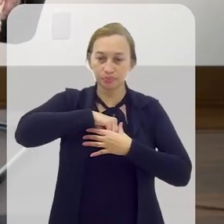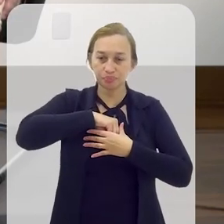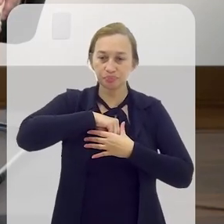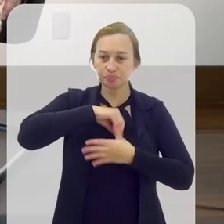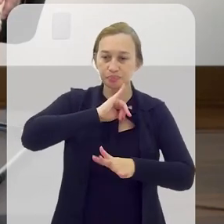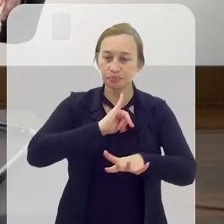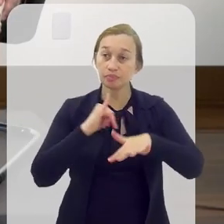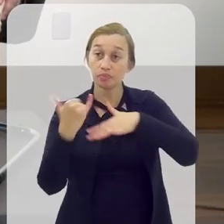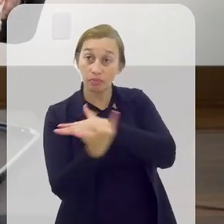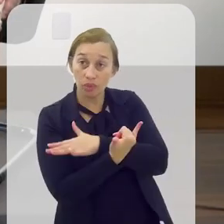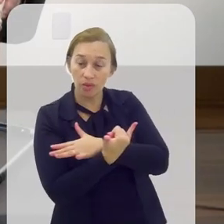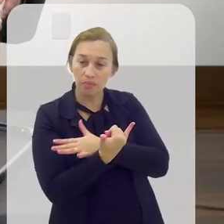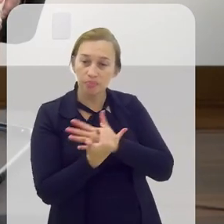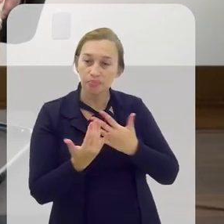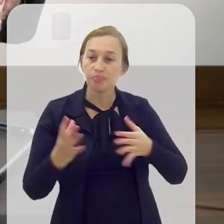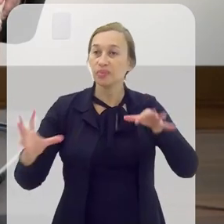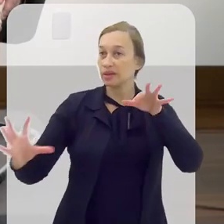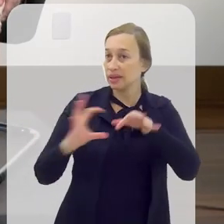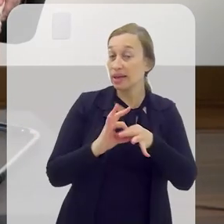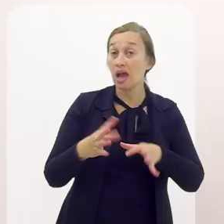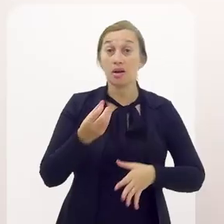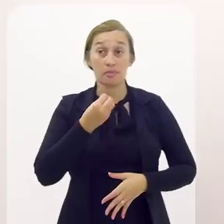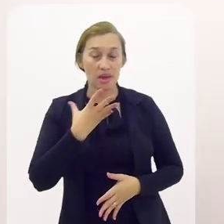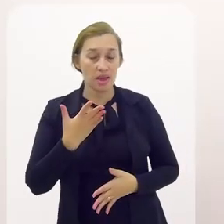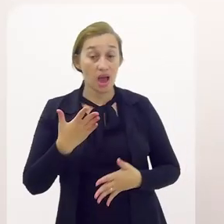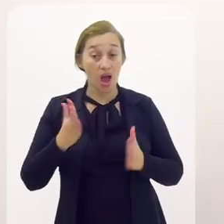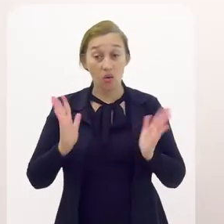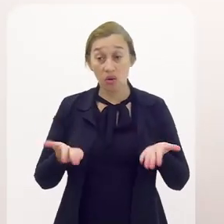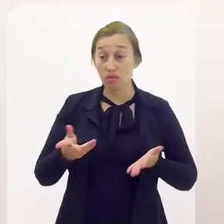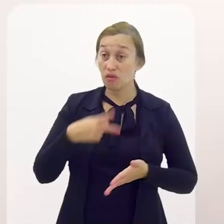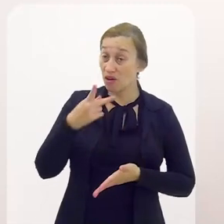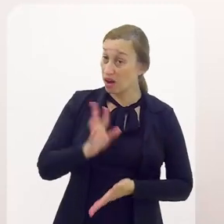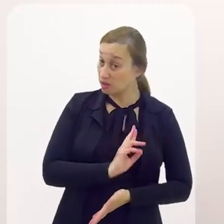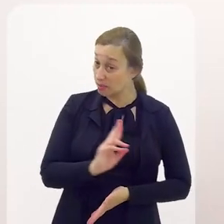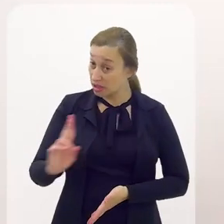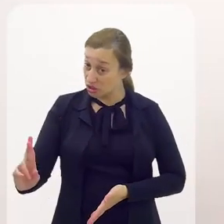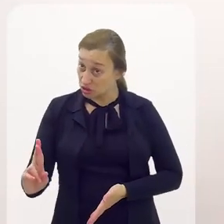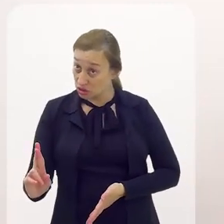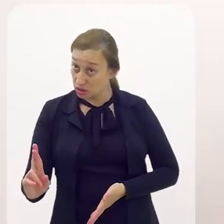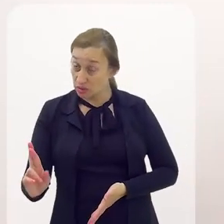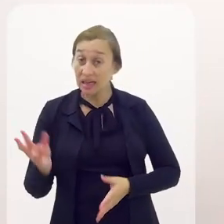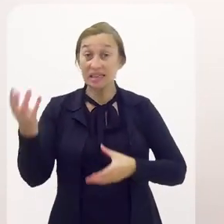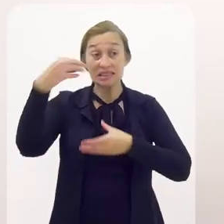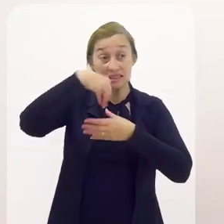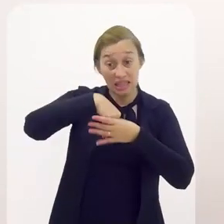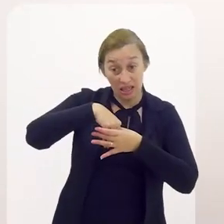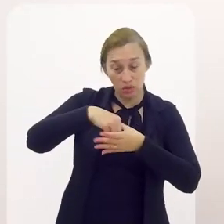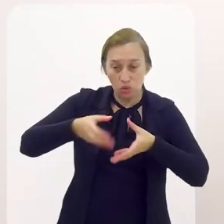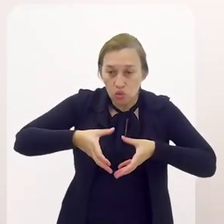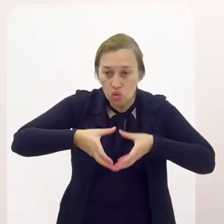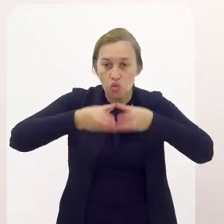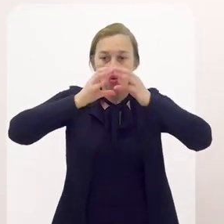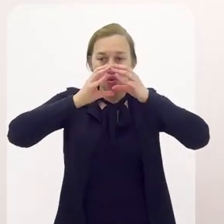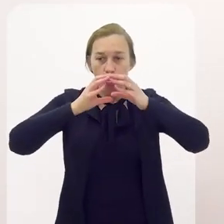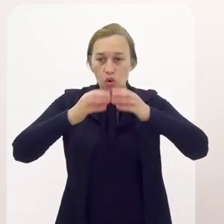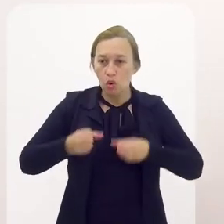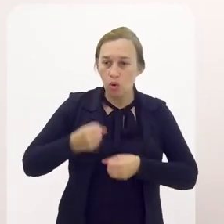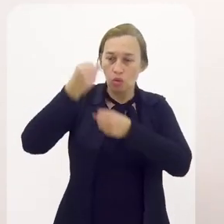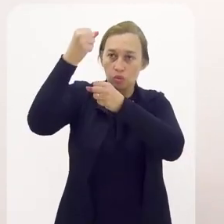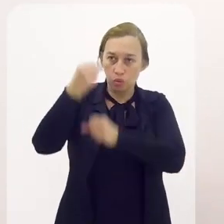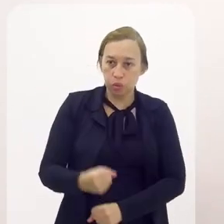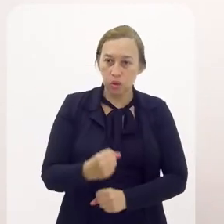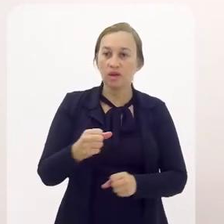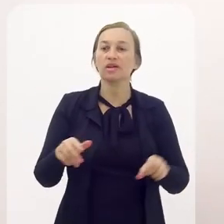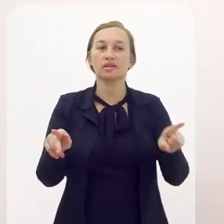Então, bem, aí eu já vou falar da minha parte religiosa. Dentro do xamanismo e